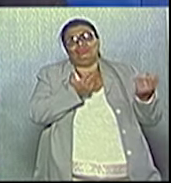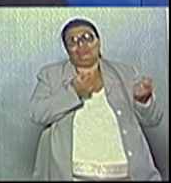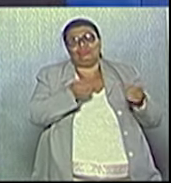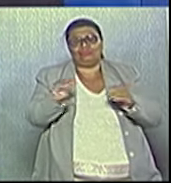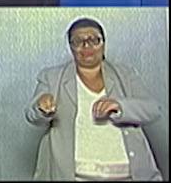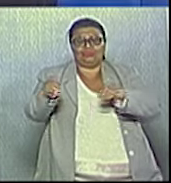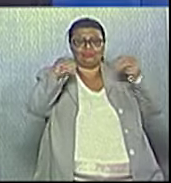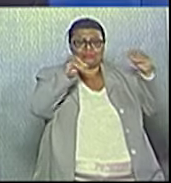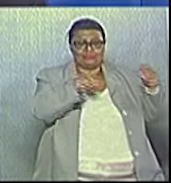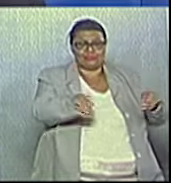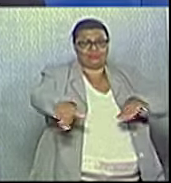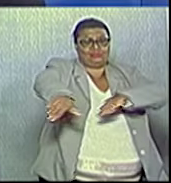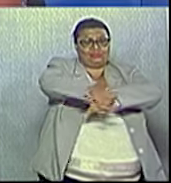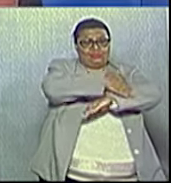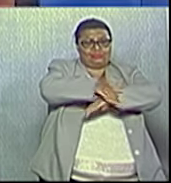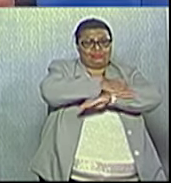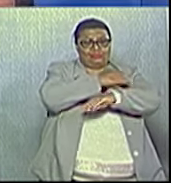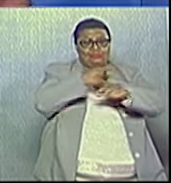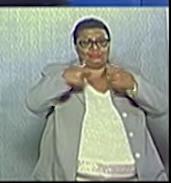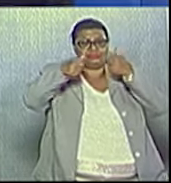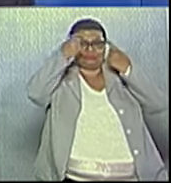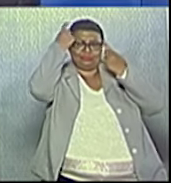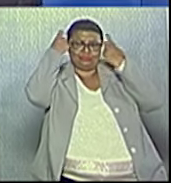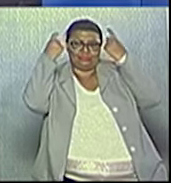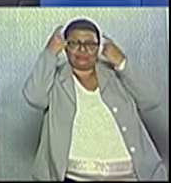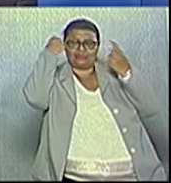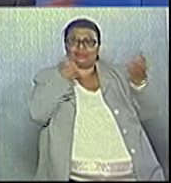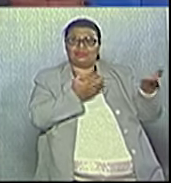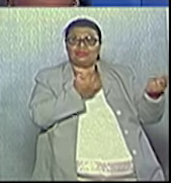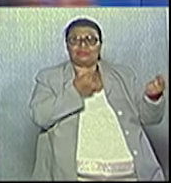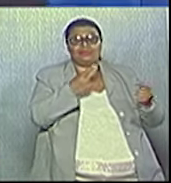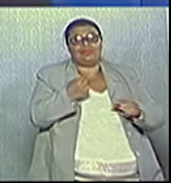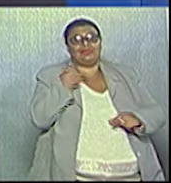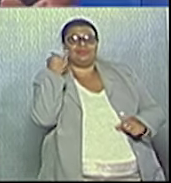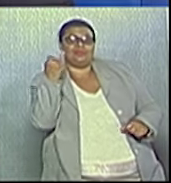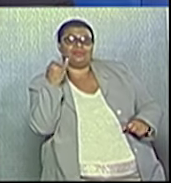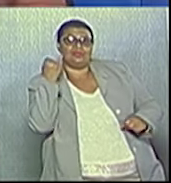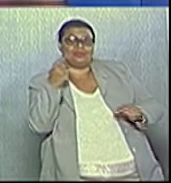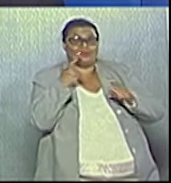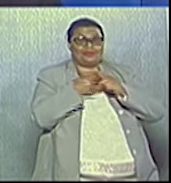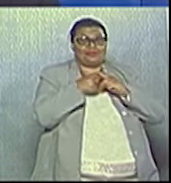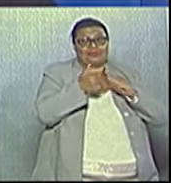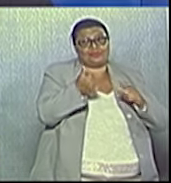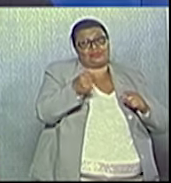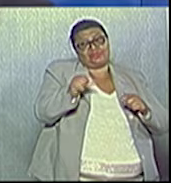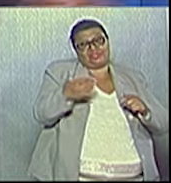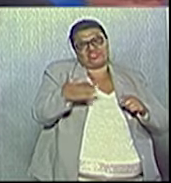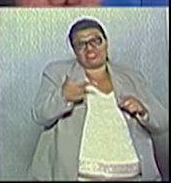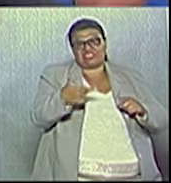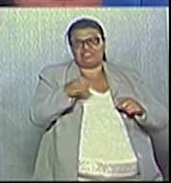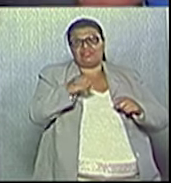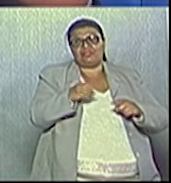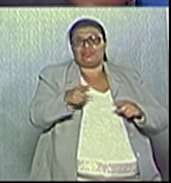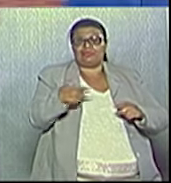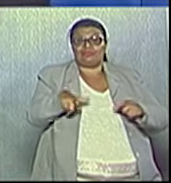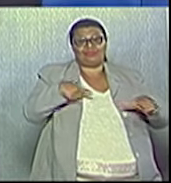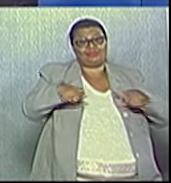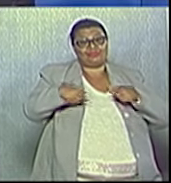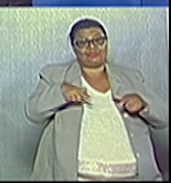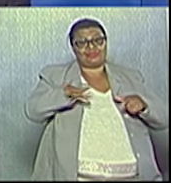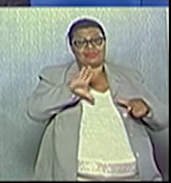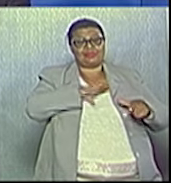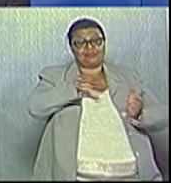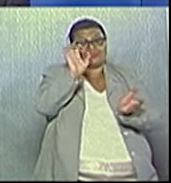jovens das ruas. Principalmente porque os jovens com 16, 17, 18 anos não têm emprego nessa